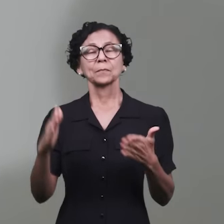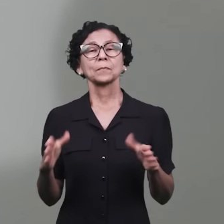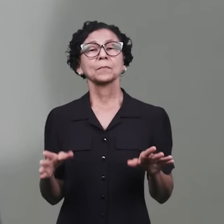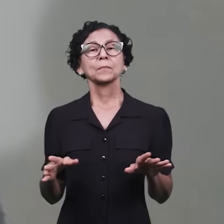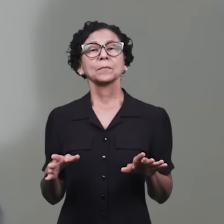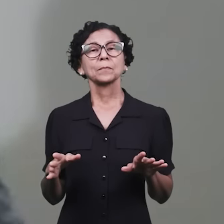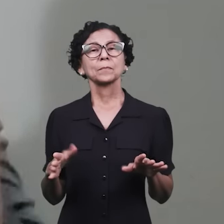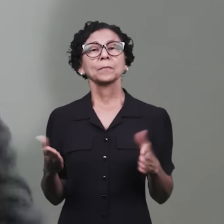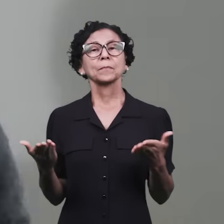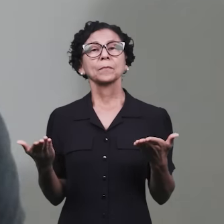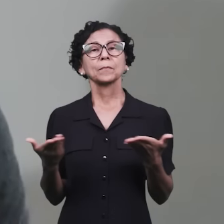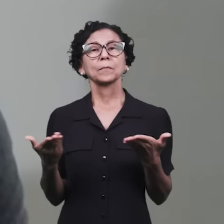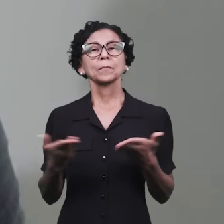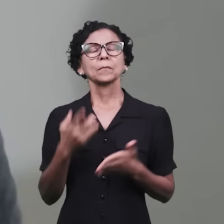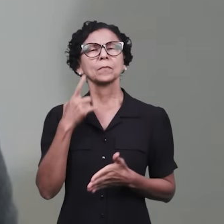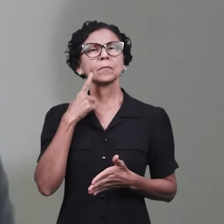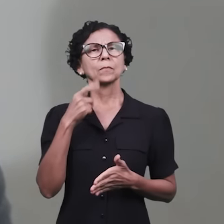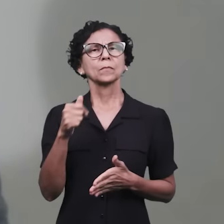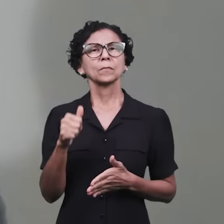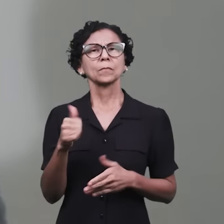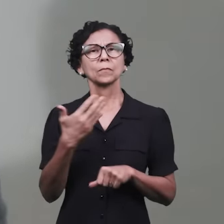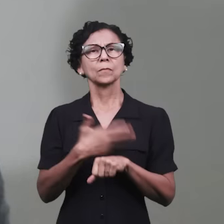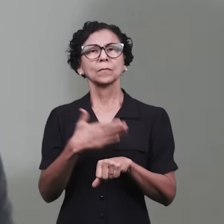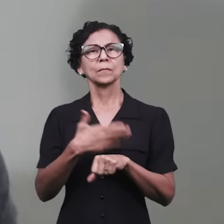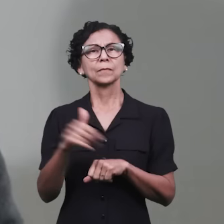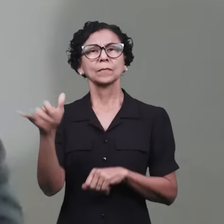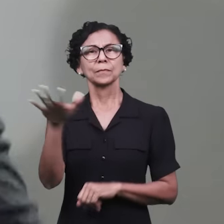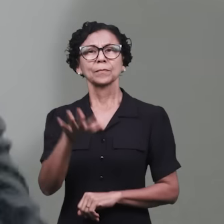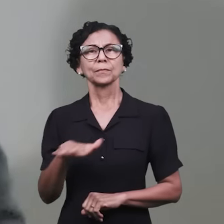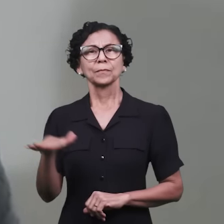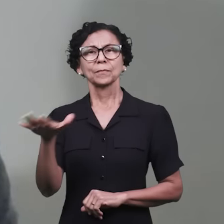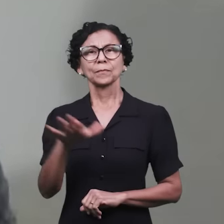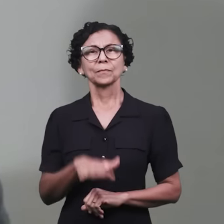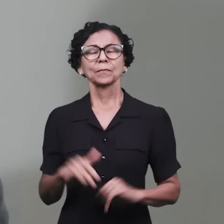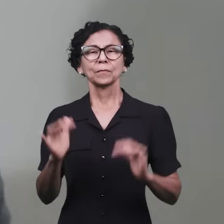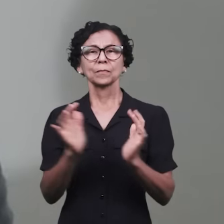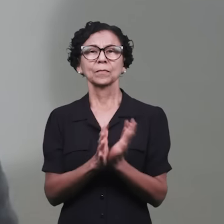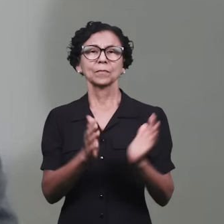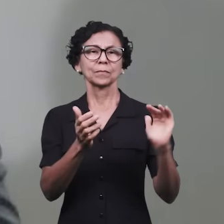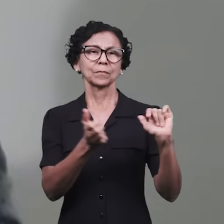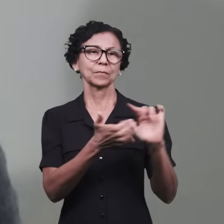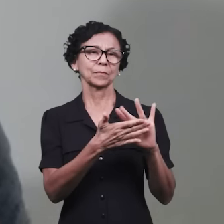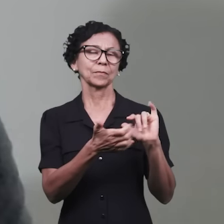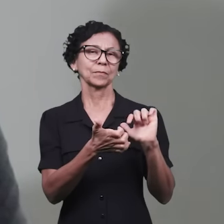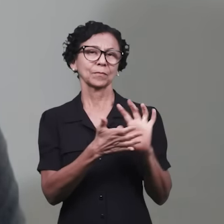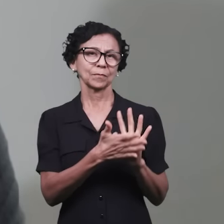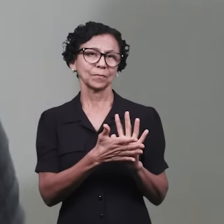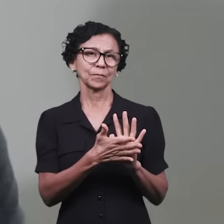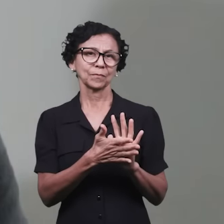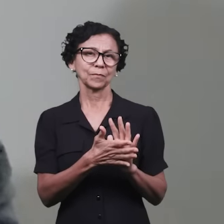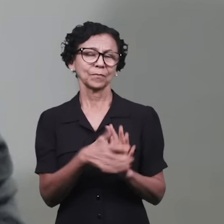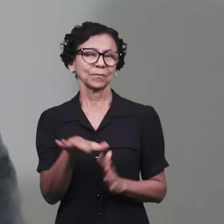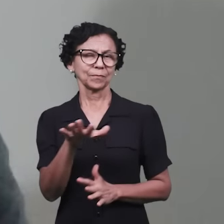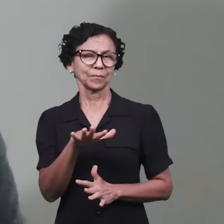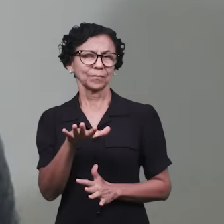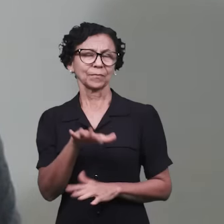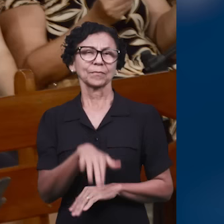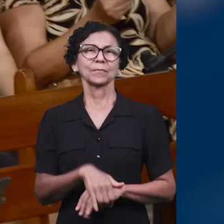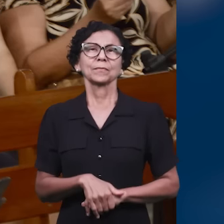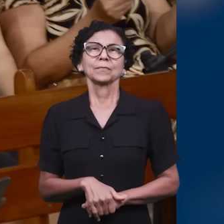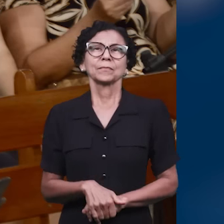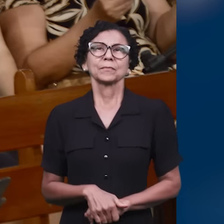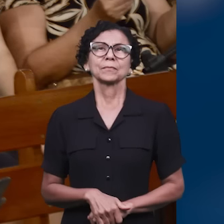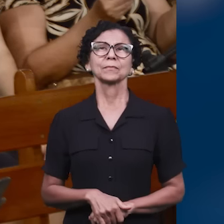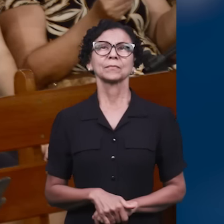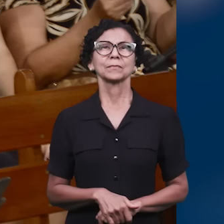abordar sobre um ensaio geral que foi realizado com os grupos de louvor aqui da área de Barra Mansa. Acompanhe conosco.